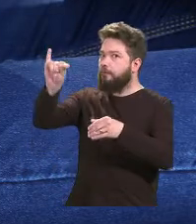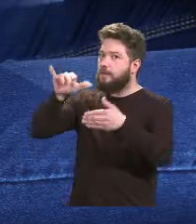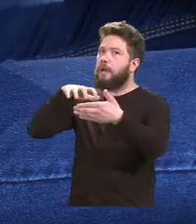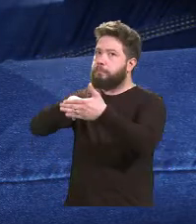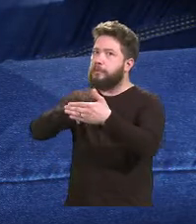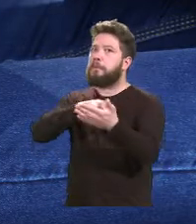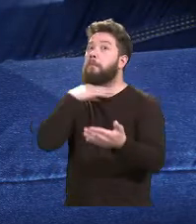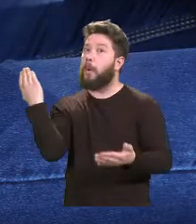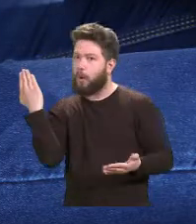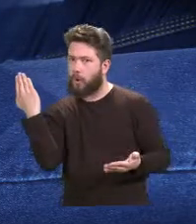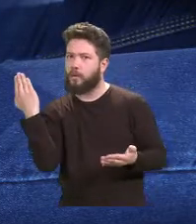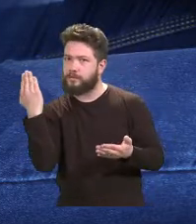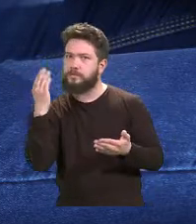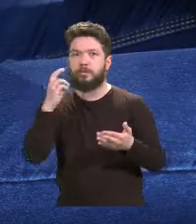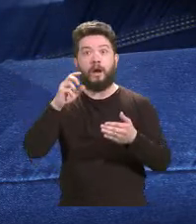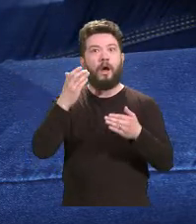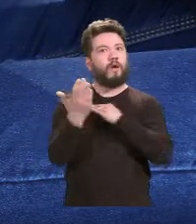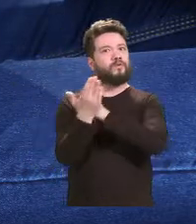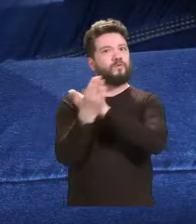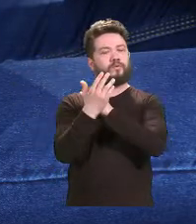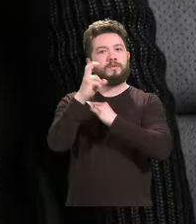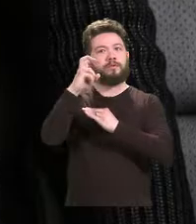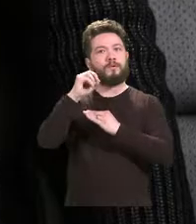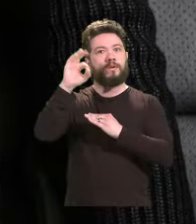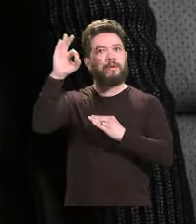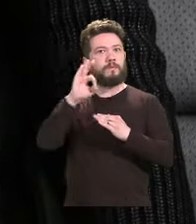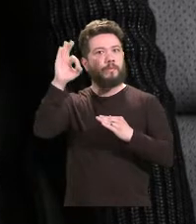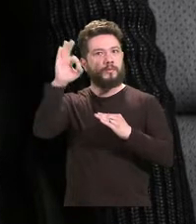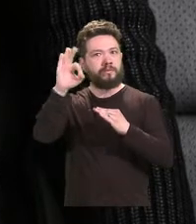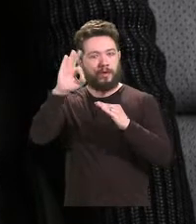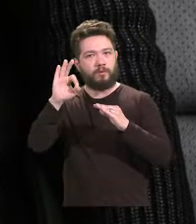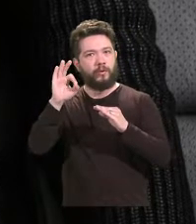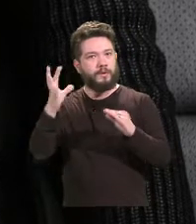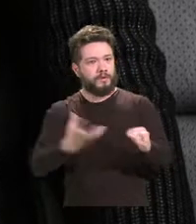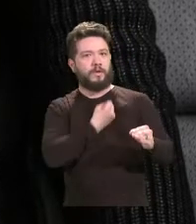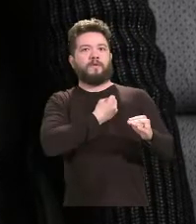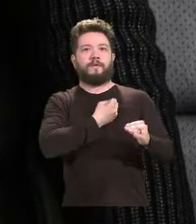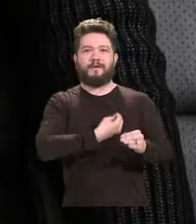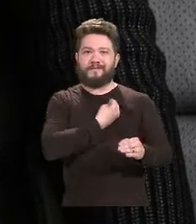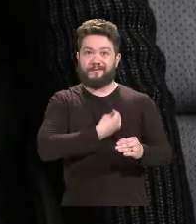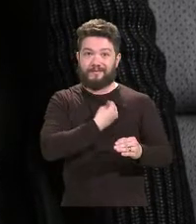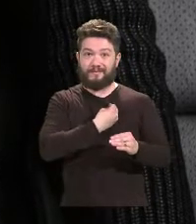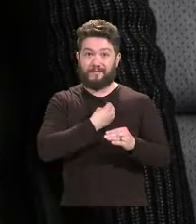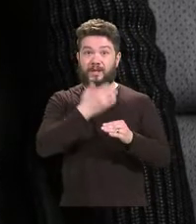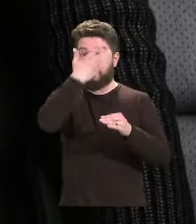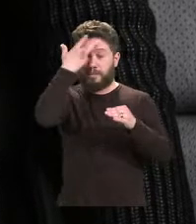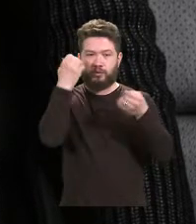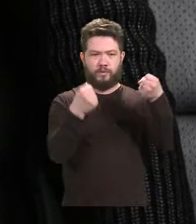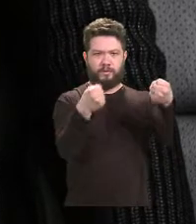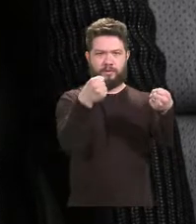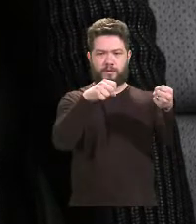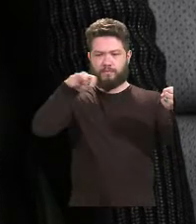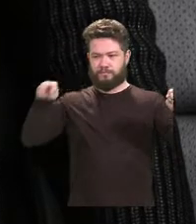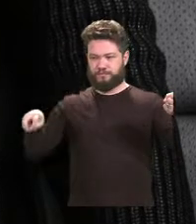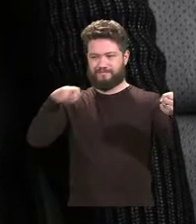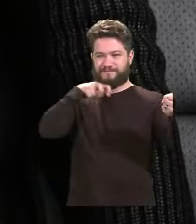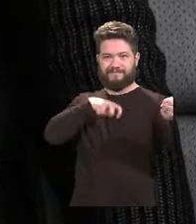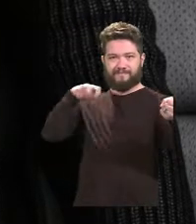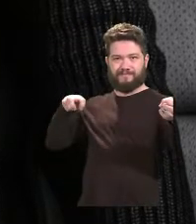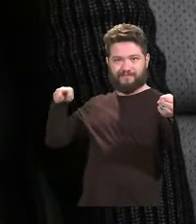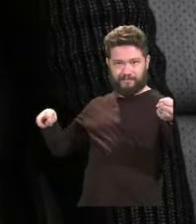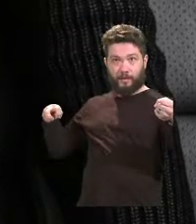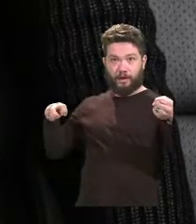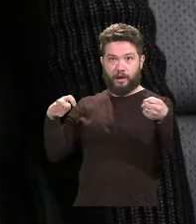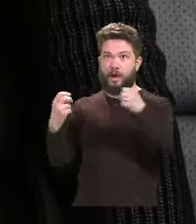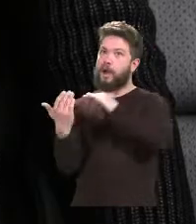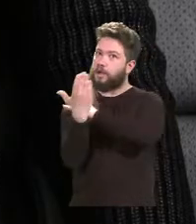bancos da frente em 50% e, para as pessoas do banco de trás, reduz os traumatismos fatais graves